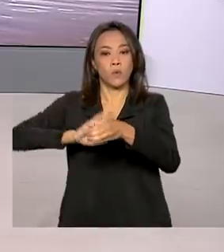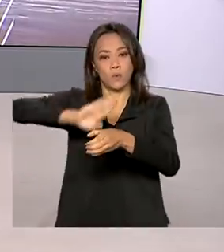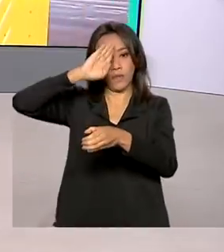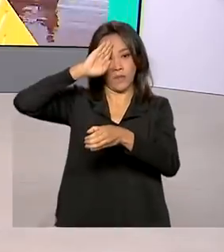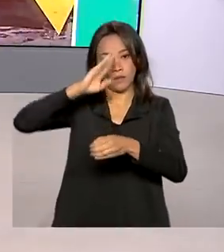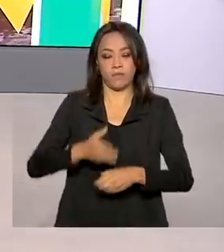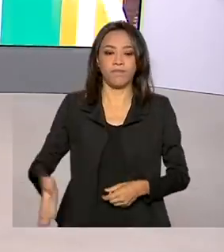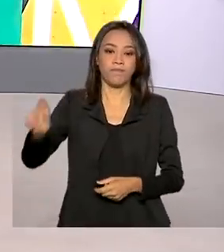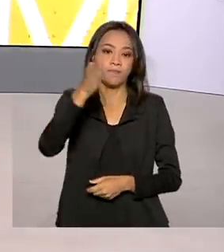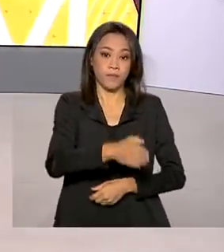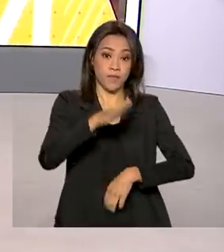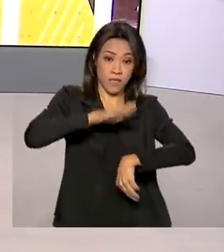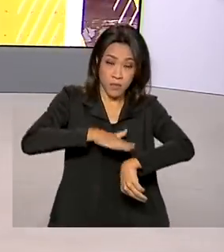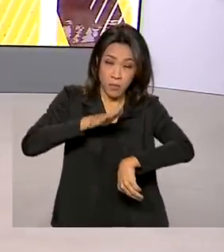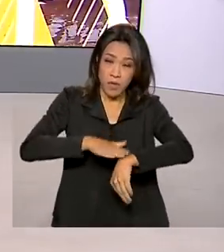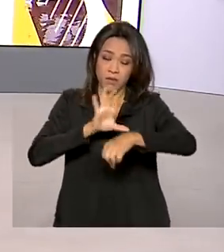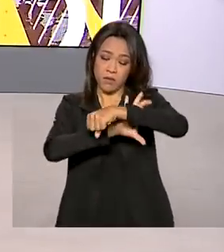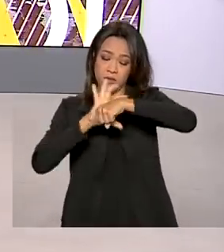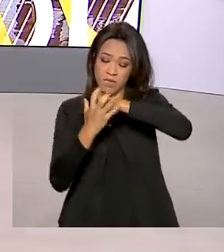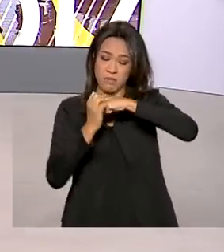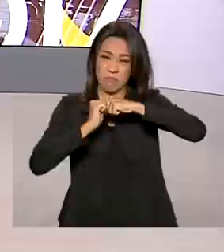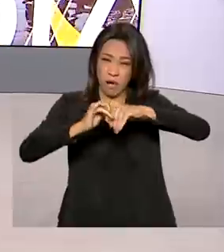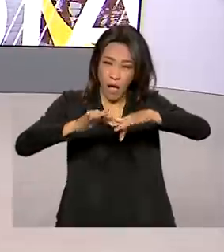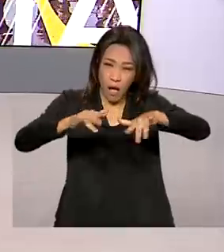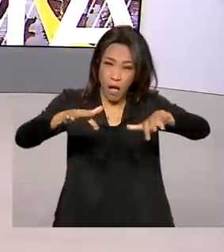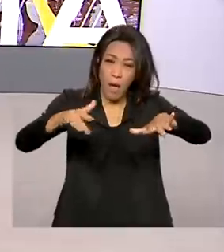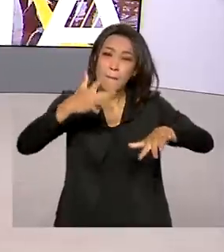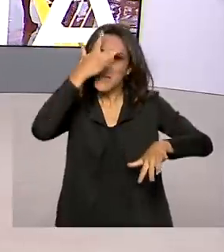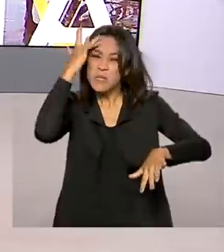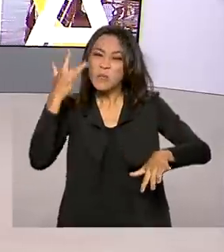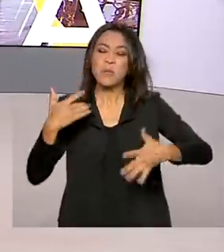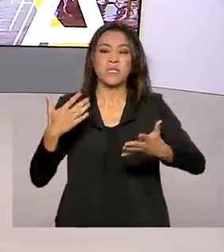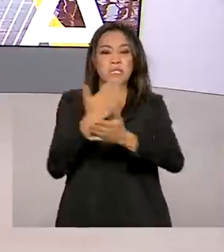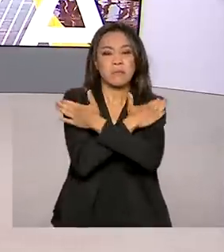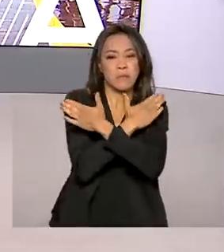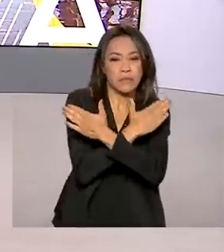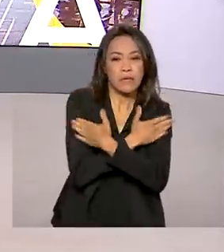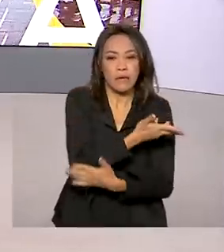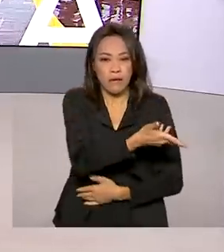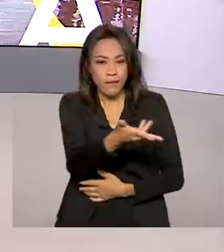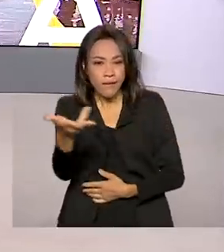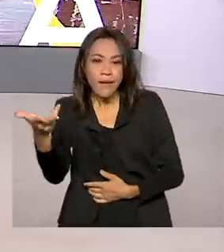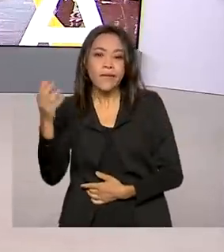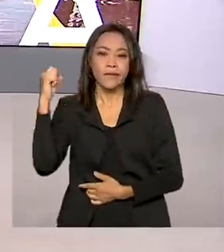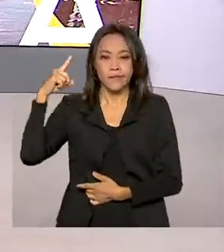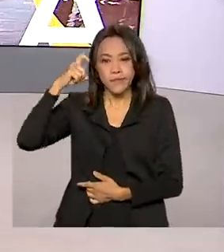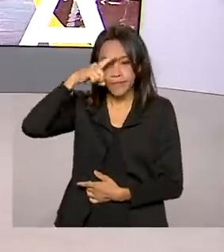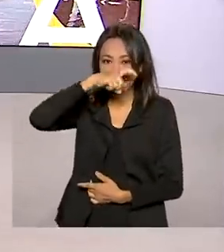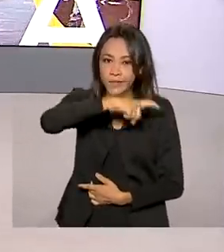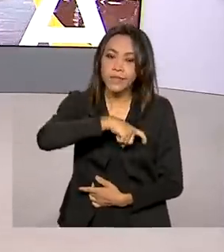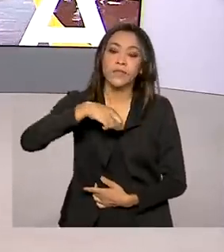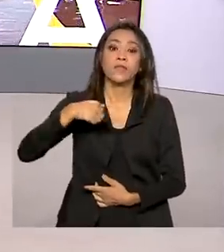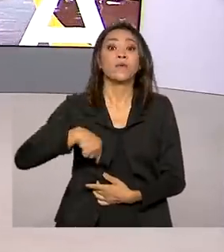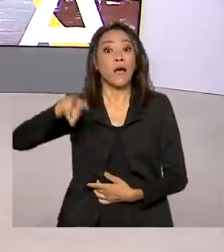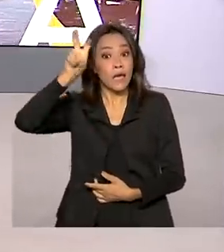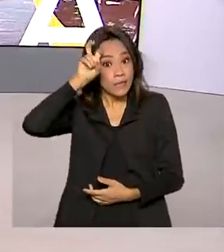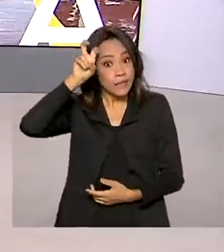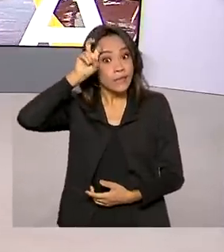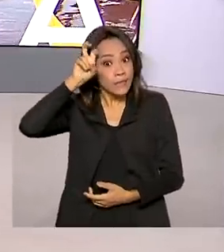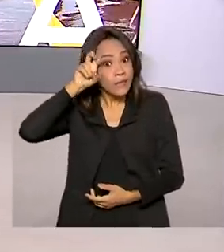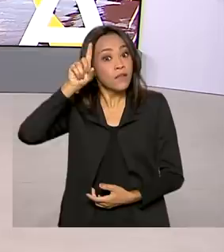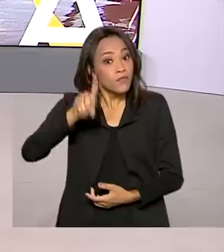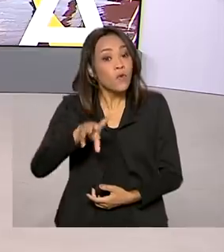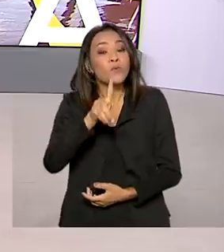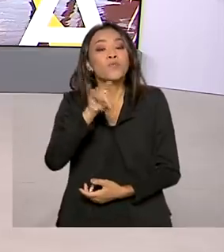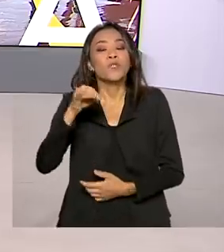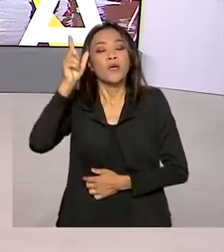E nesse momento de pandemia, em que muitas pessoas perderam empregos ou estão passando por dificuldades, a quinta-feira foi dia de